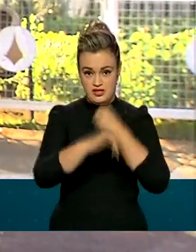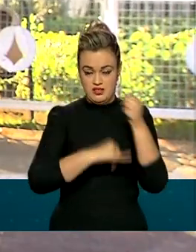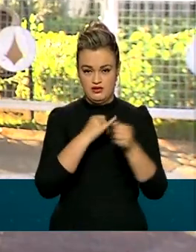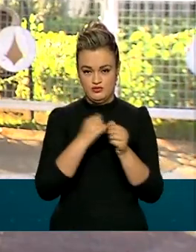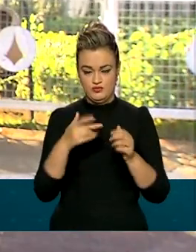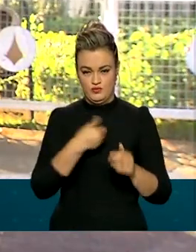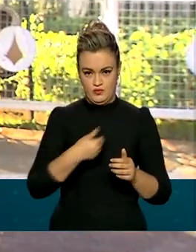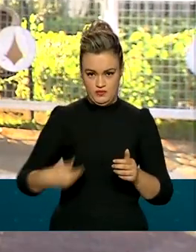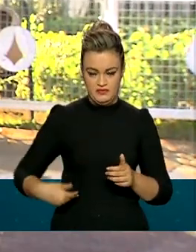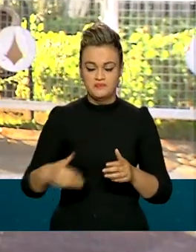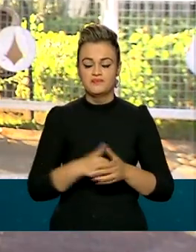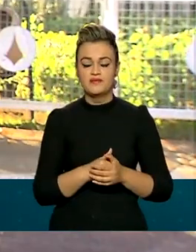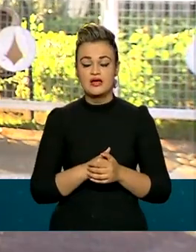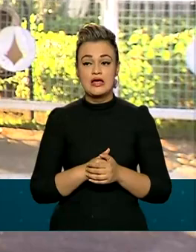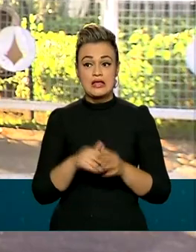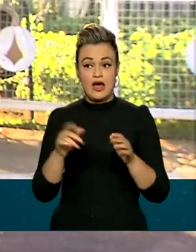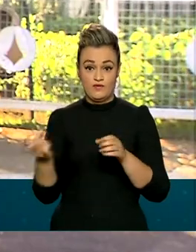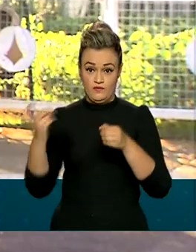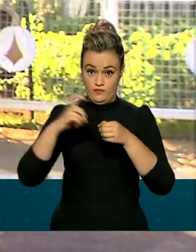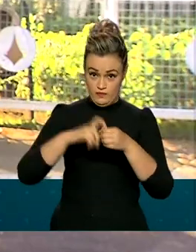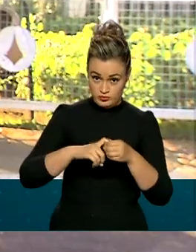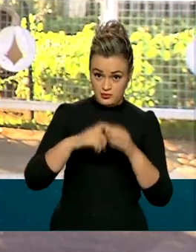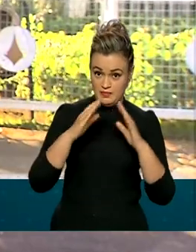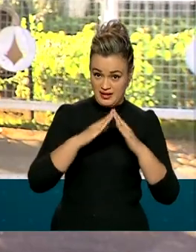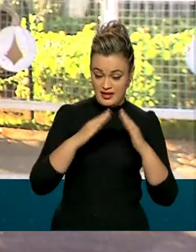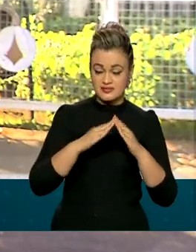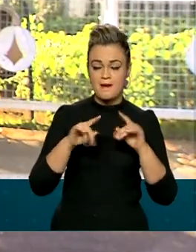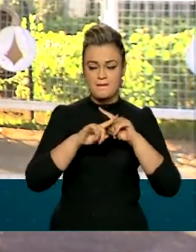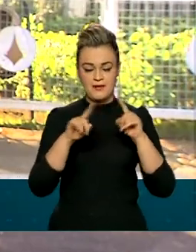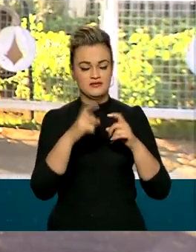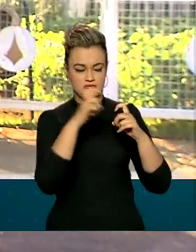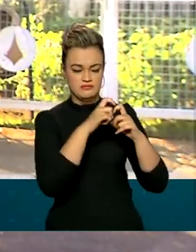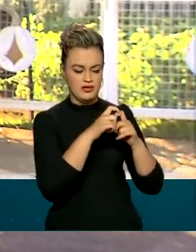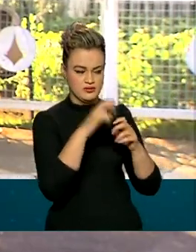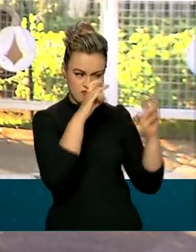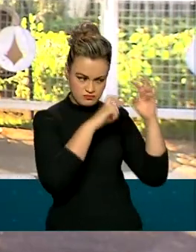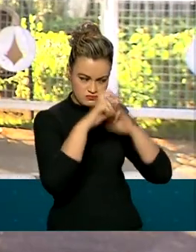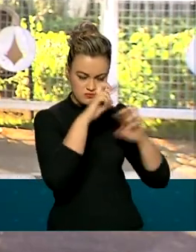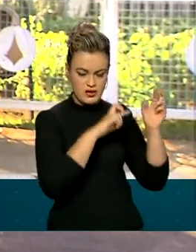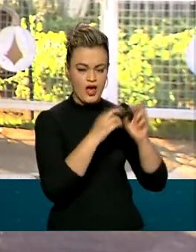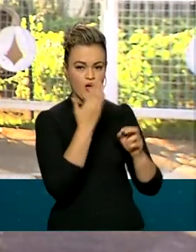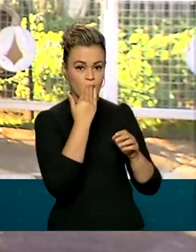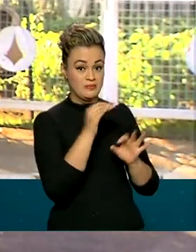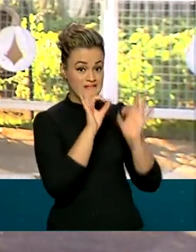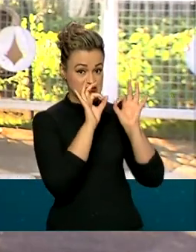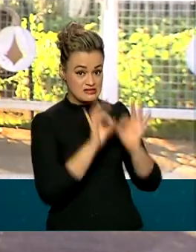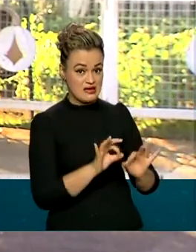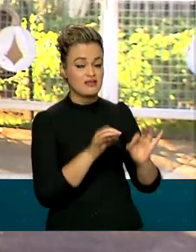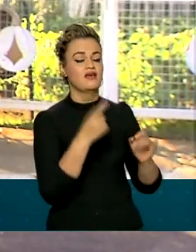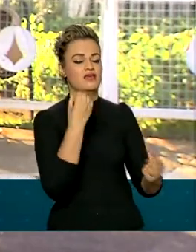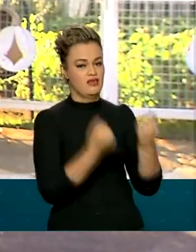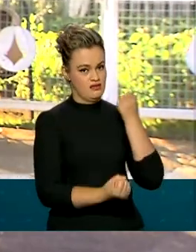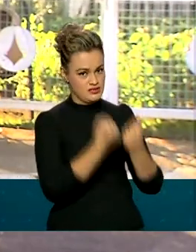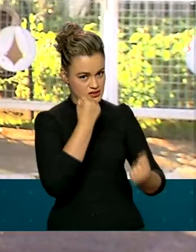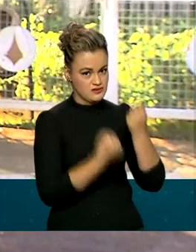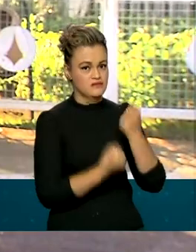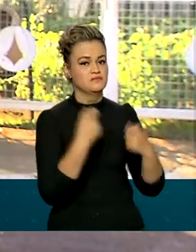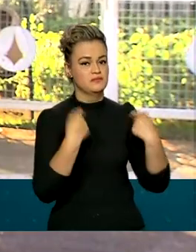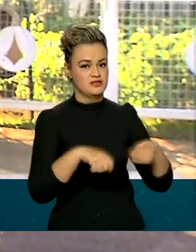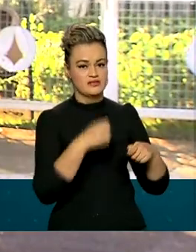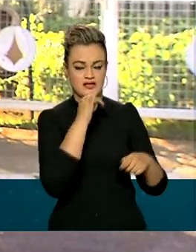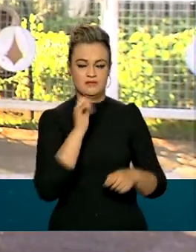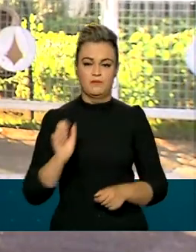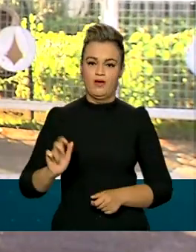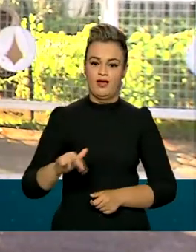o presidente segue em acompanhamento médico. Ele deve continuar seguindo uma dieta e precisa também fazer exercícios físicos, como